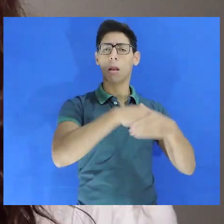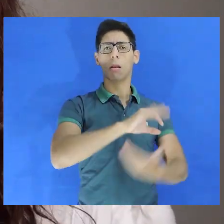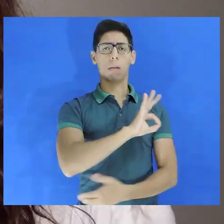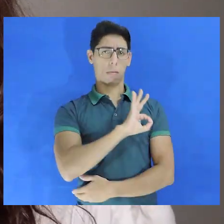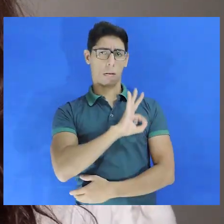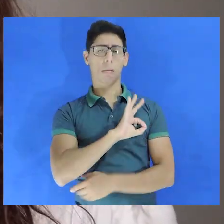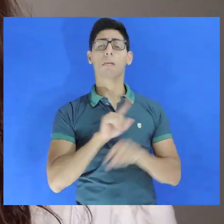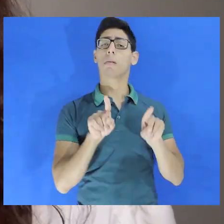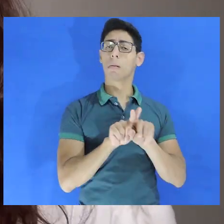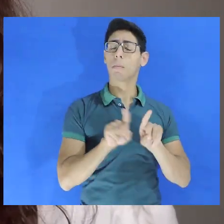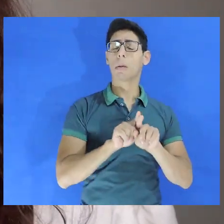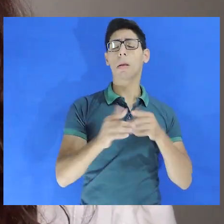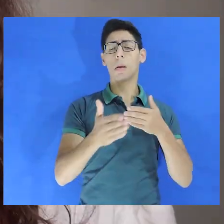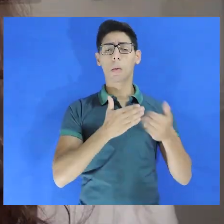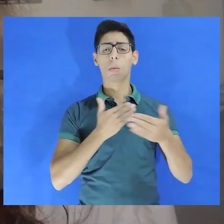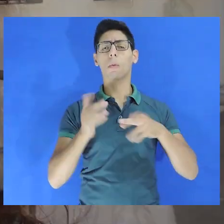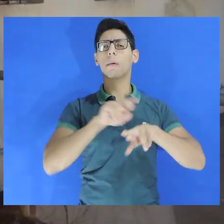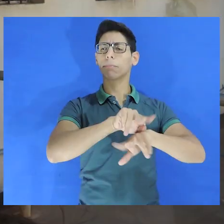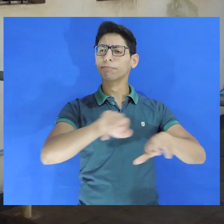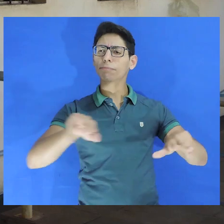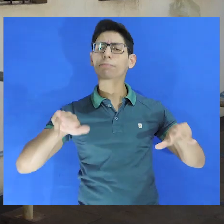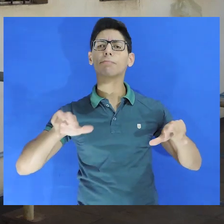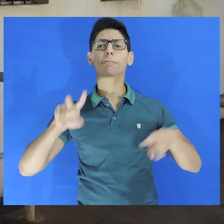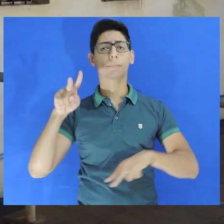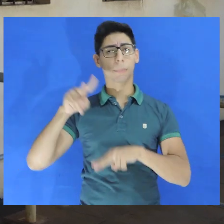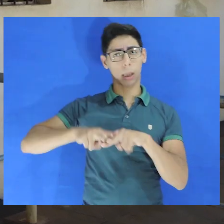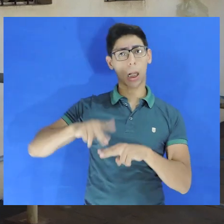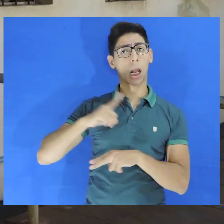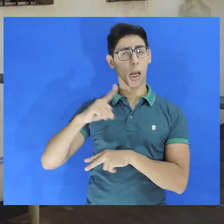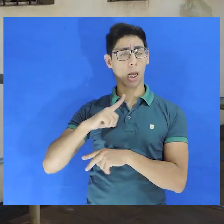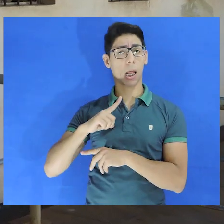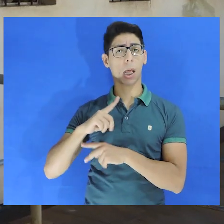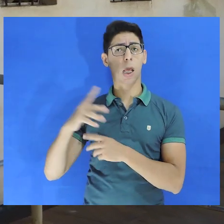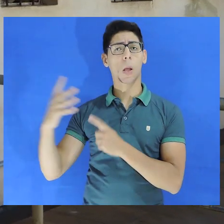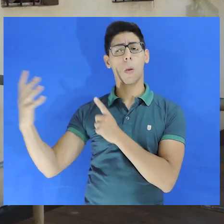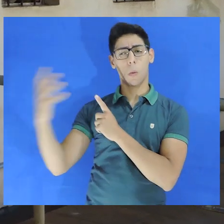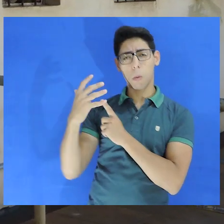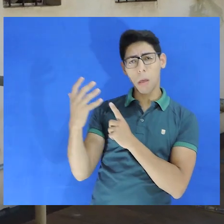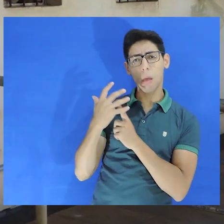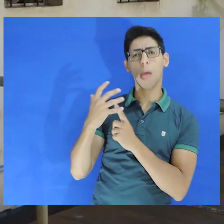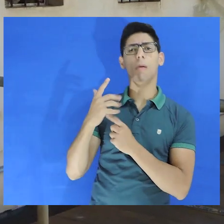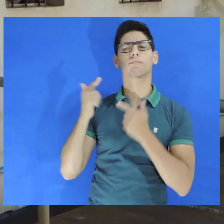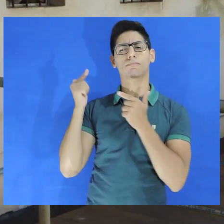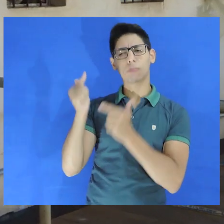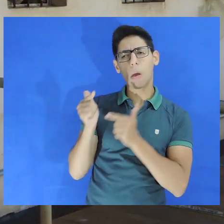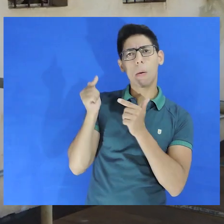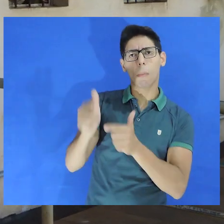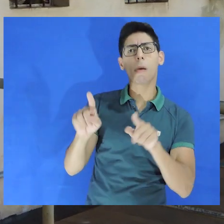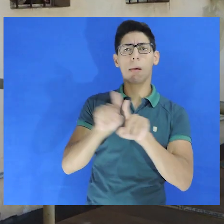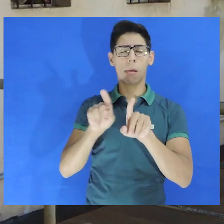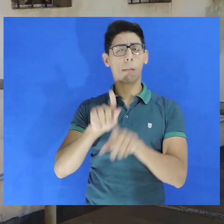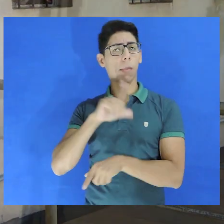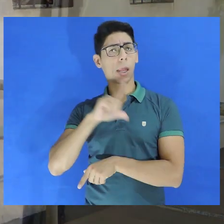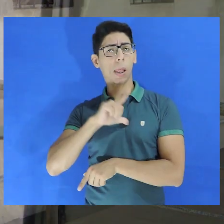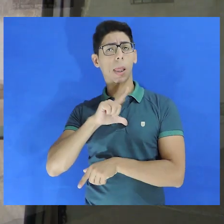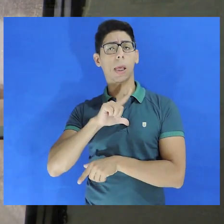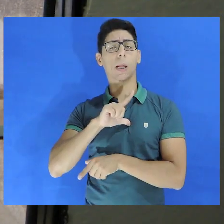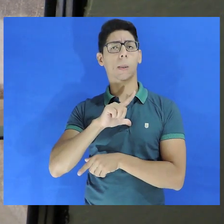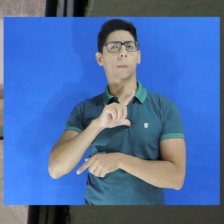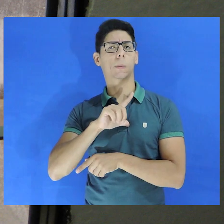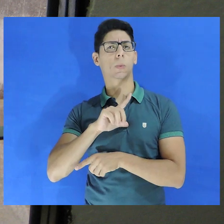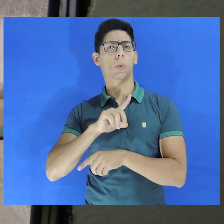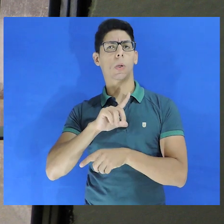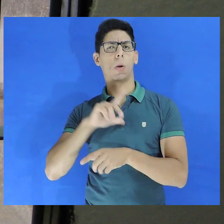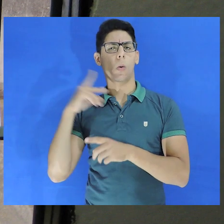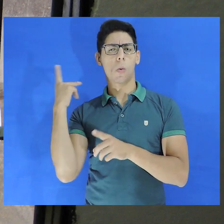de delegacias, dentro de qualquer situação de prisão. Compreendem a agressão física e verbal, que aí entra no